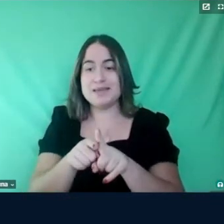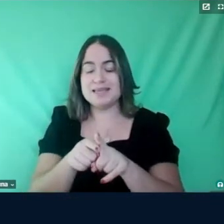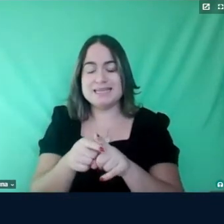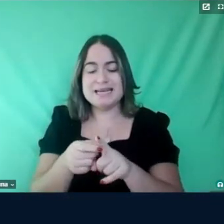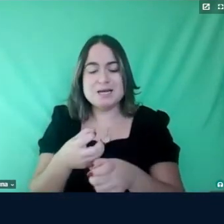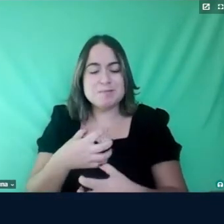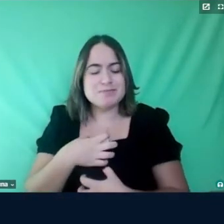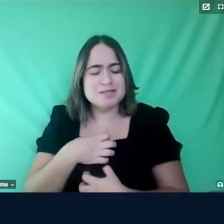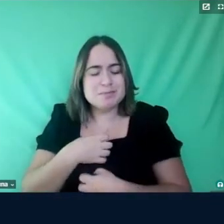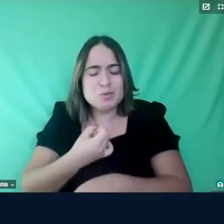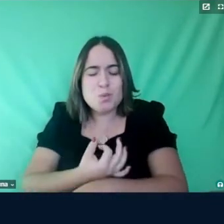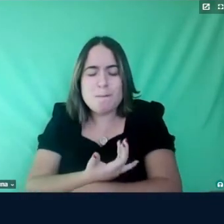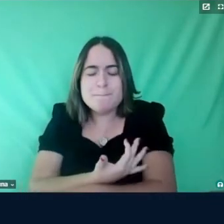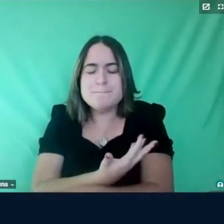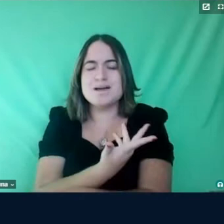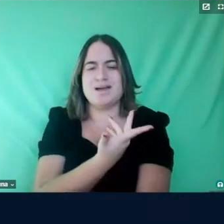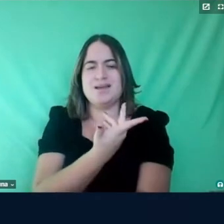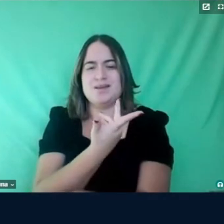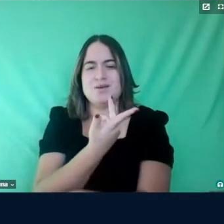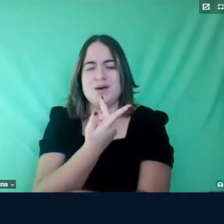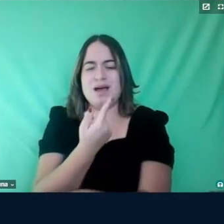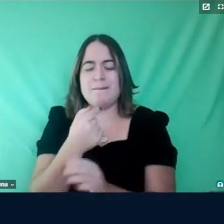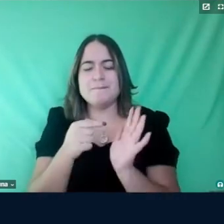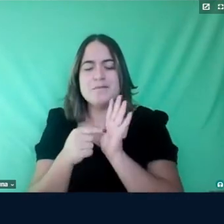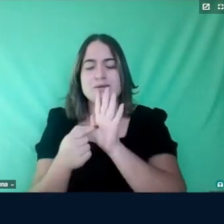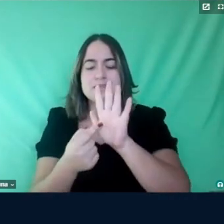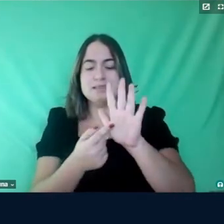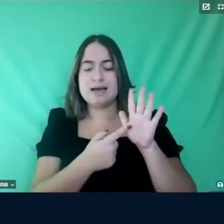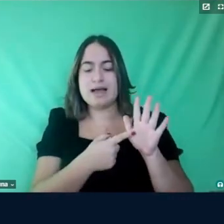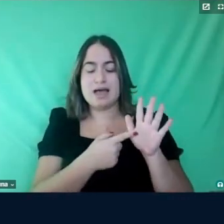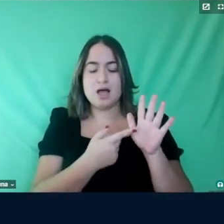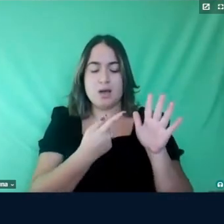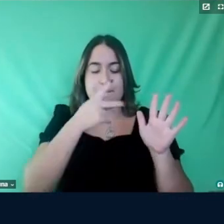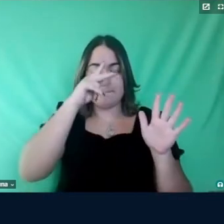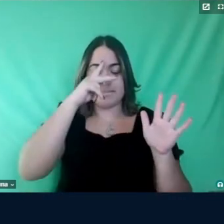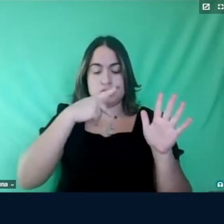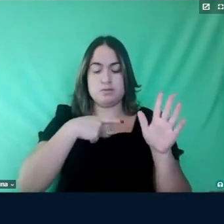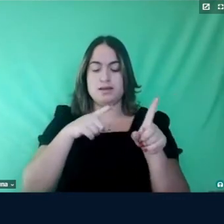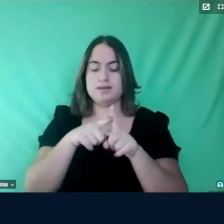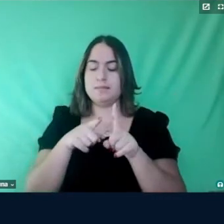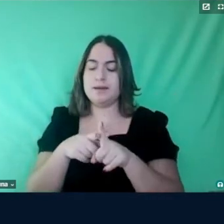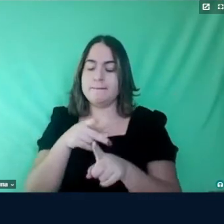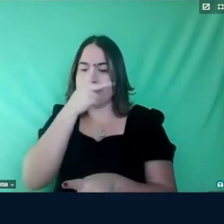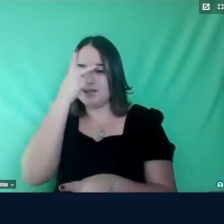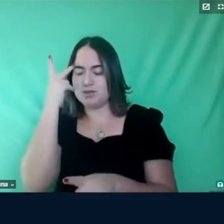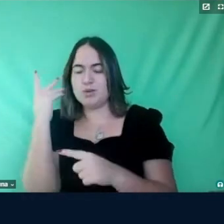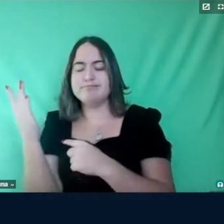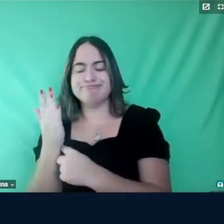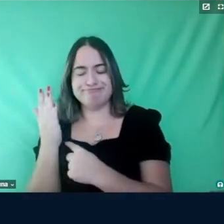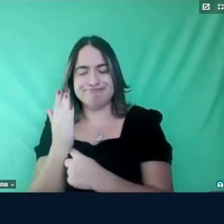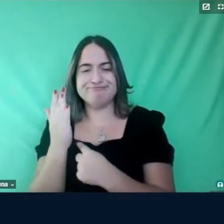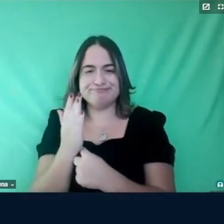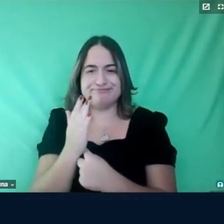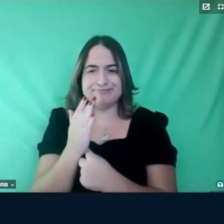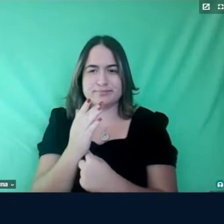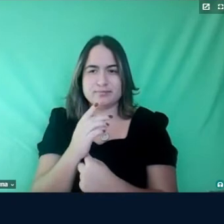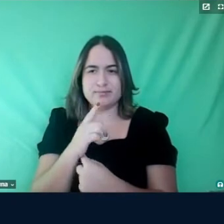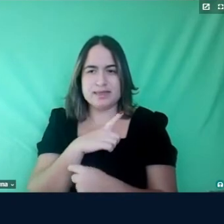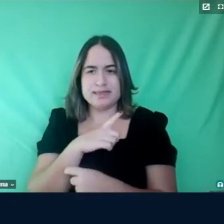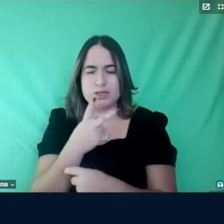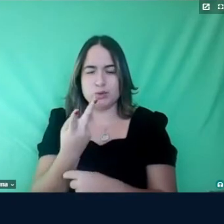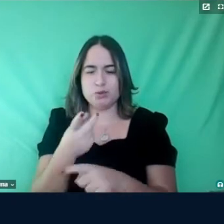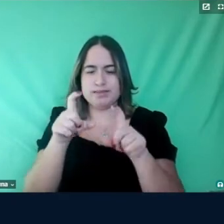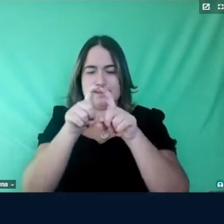humana ao tratar teus dados e os teus participantes. Então, te dou os parabéns. Tem duas frases que, quando li tua pesquisa,